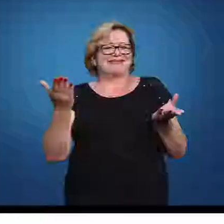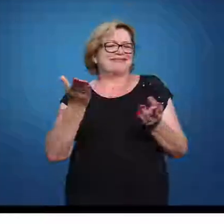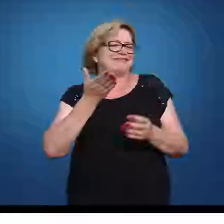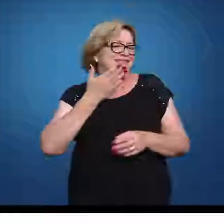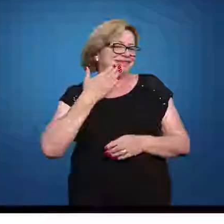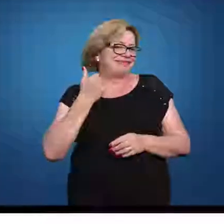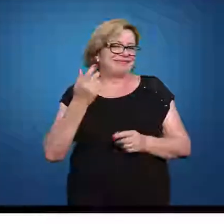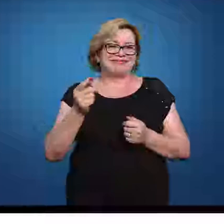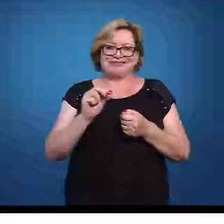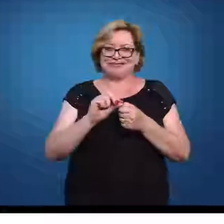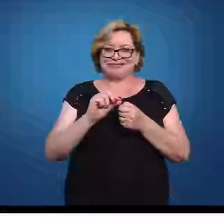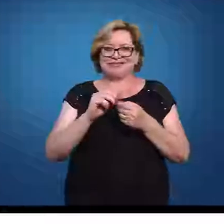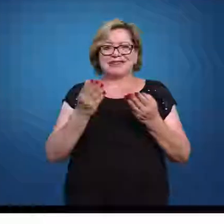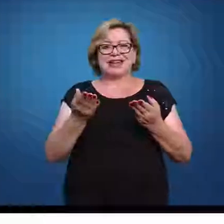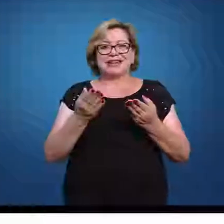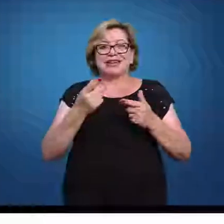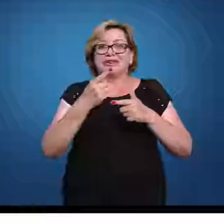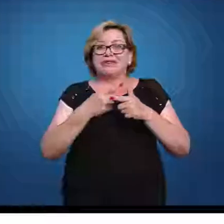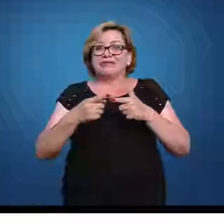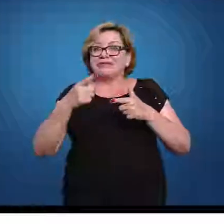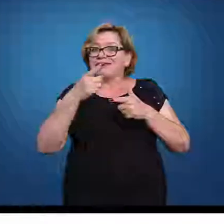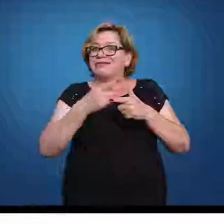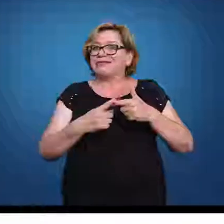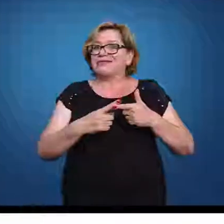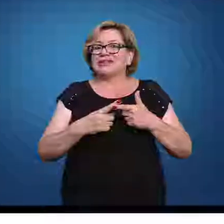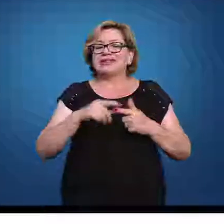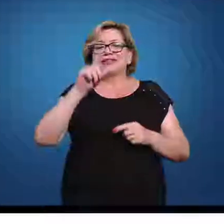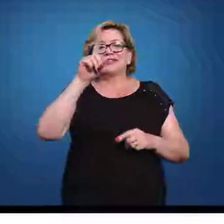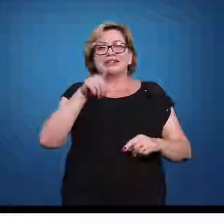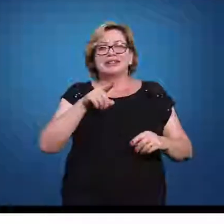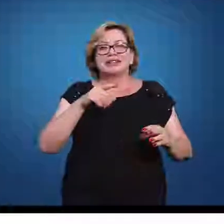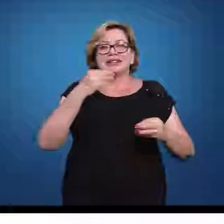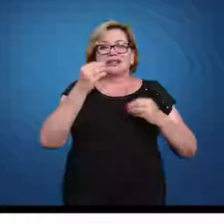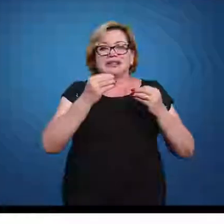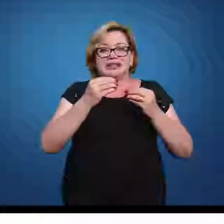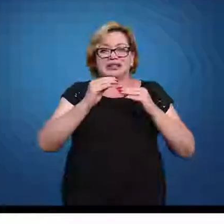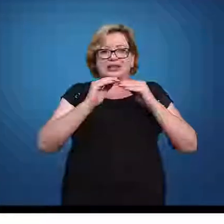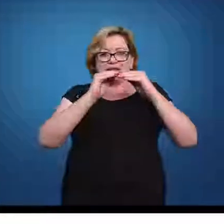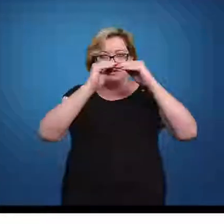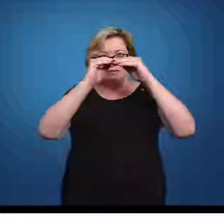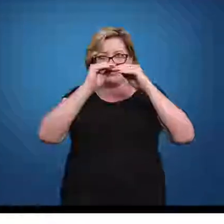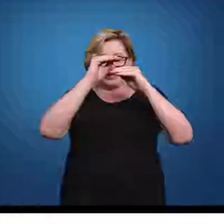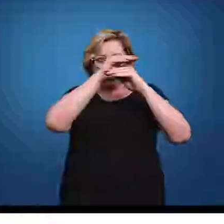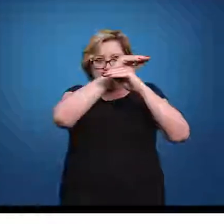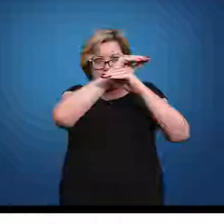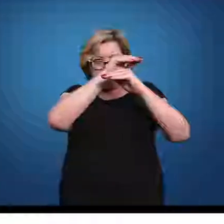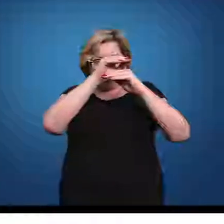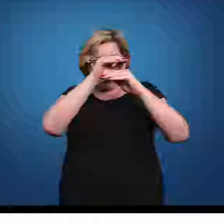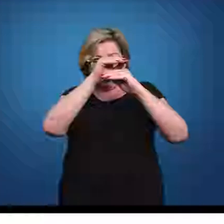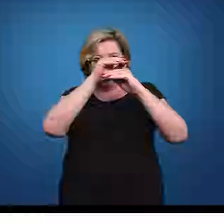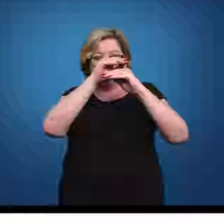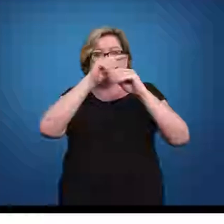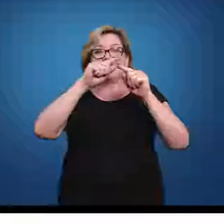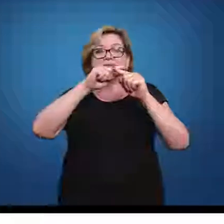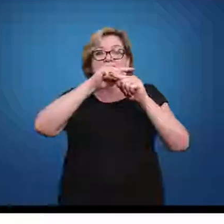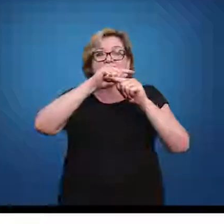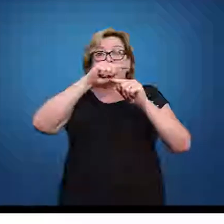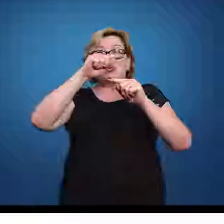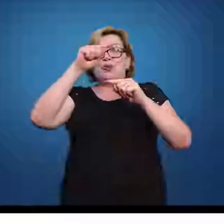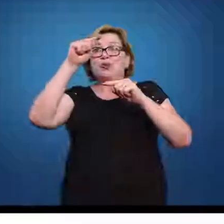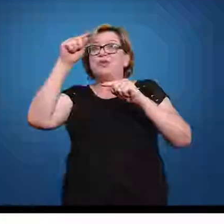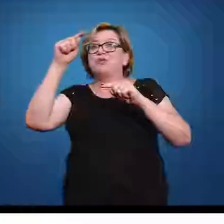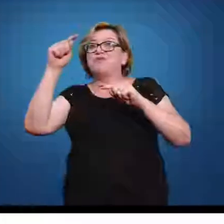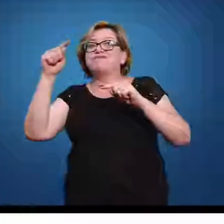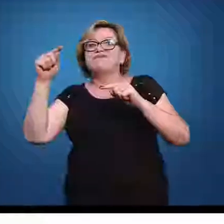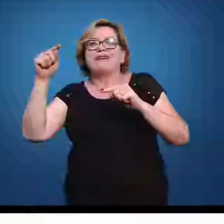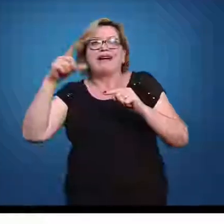consegue a área dele. O problema aqui é que a gente tem aqui na parte superior uma reta, tudo bem, só que aqui nós temos uma